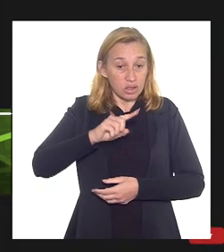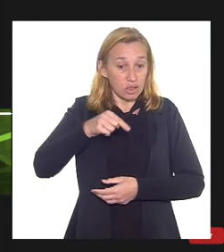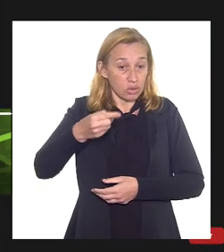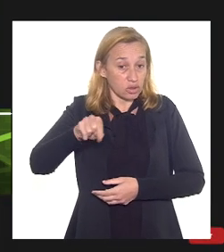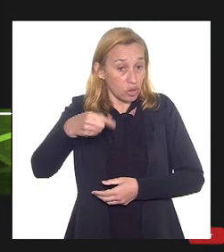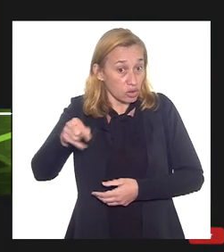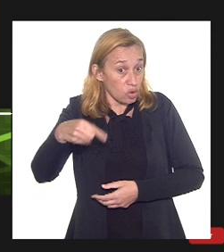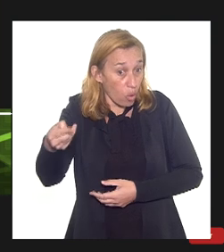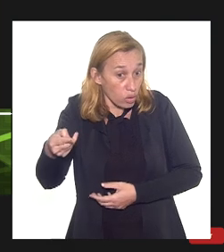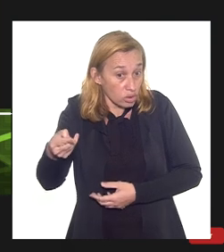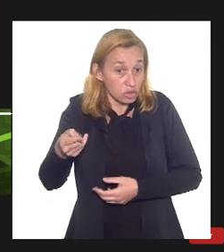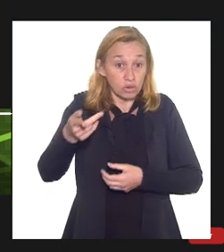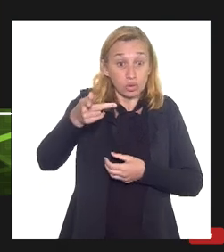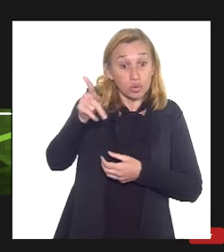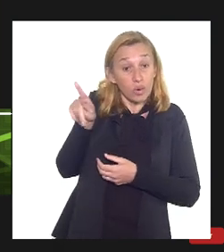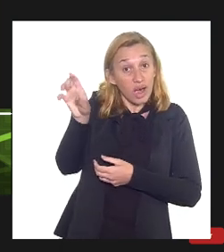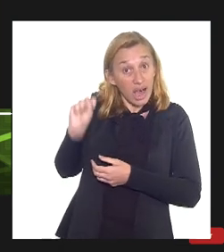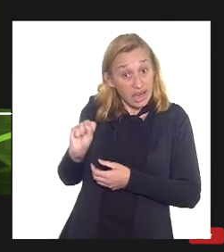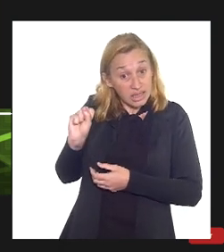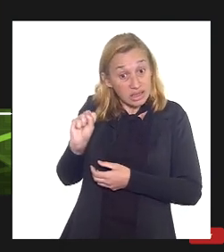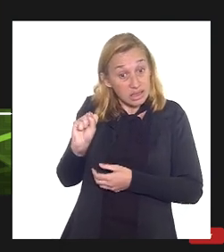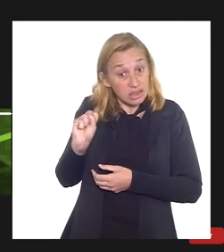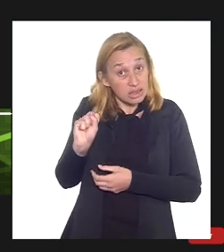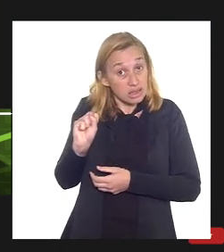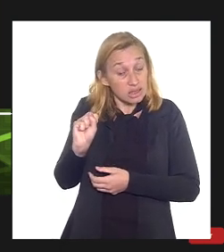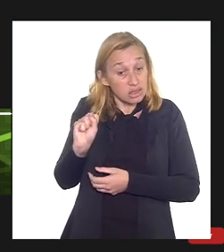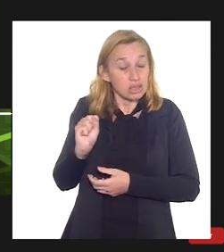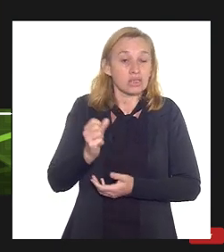ao gás e uma